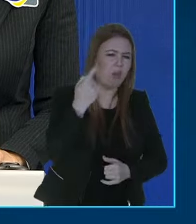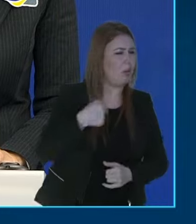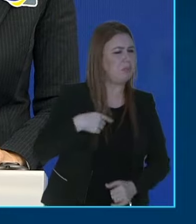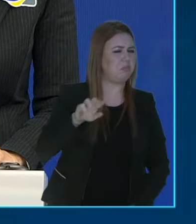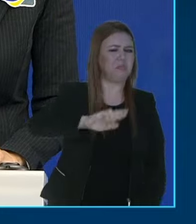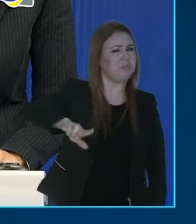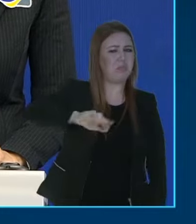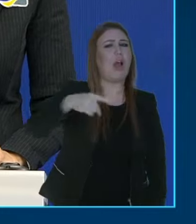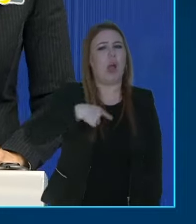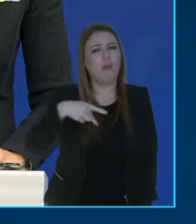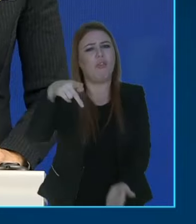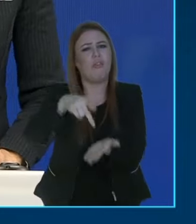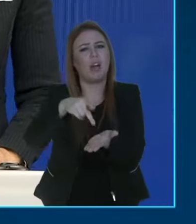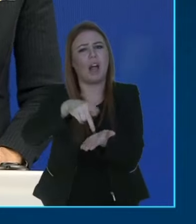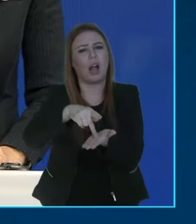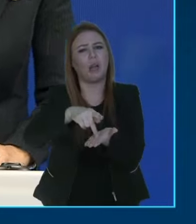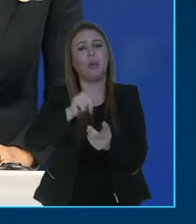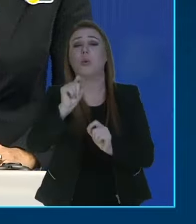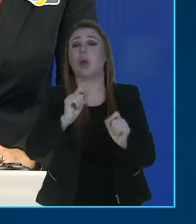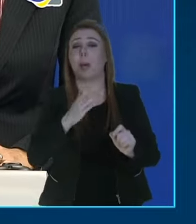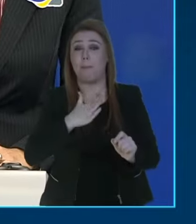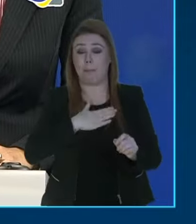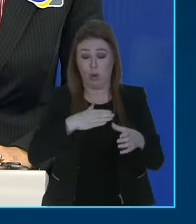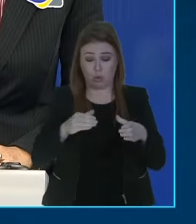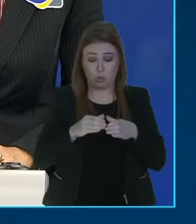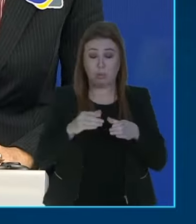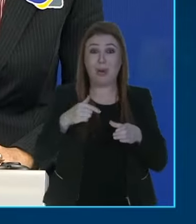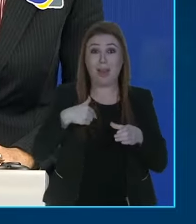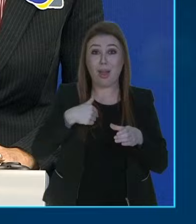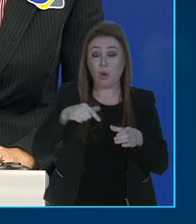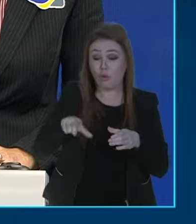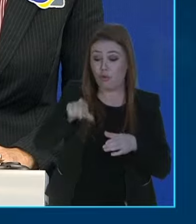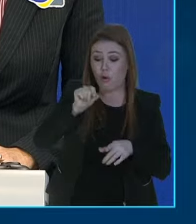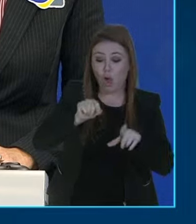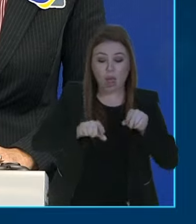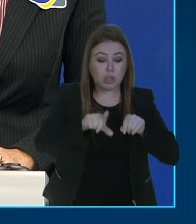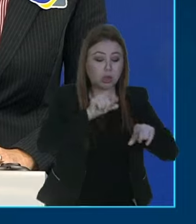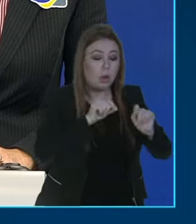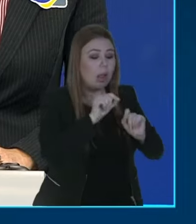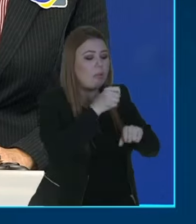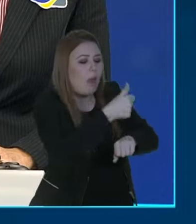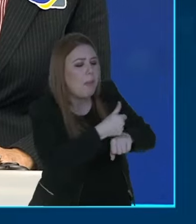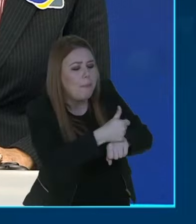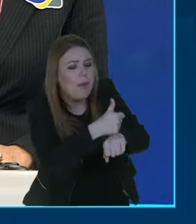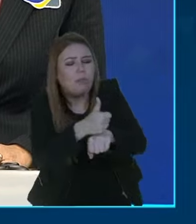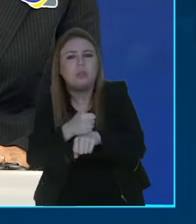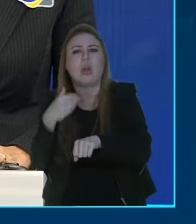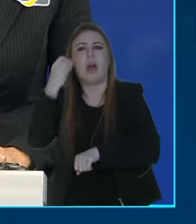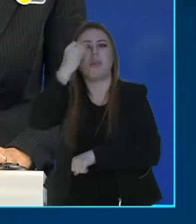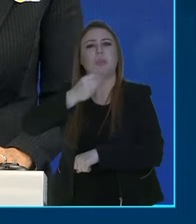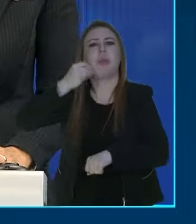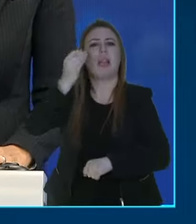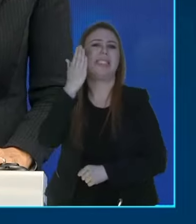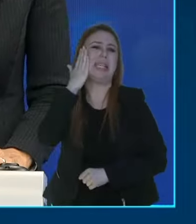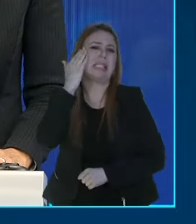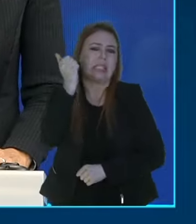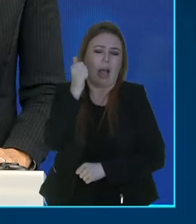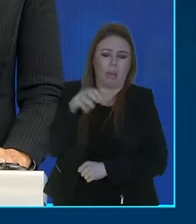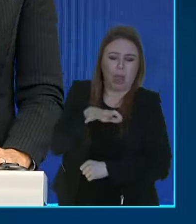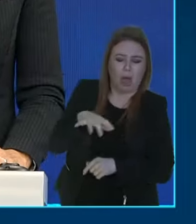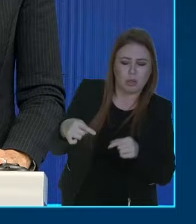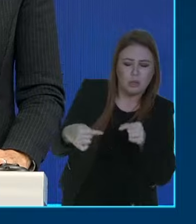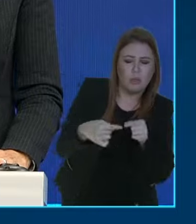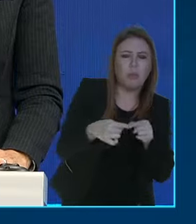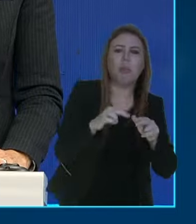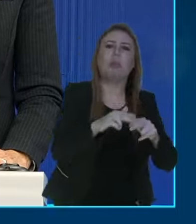A minha equipe vai ser escolhida por mim. Eu vou liderar por profissionais que tenham experiência dentro das suas áreas. Inclusive, eu faço uma